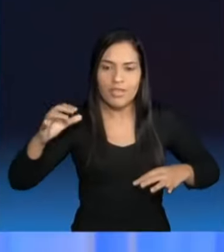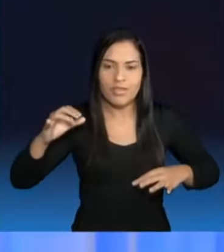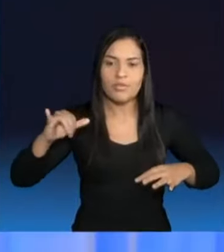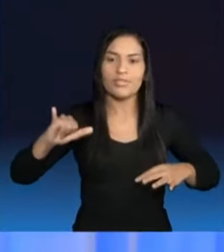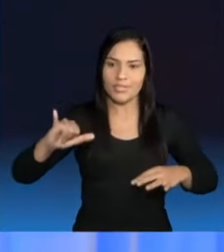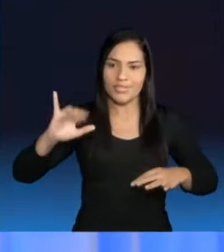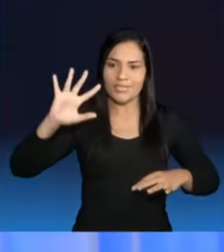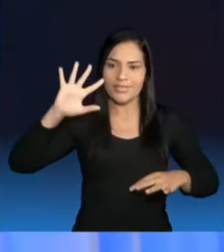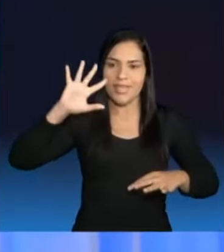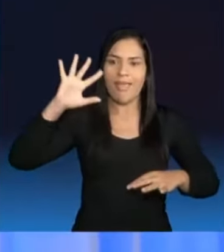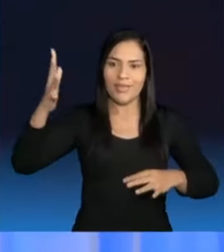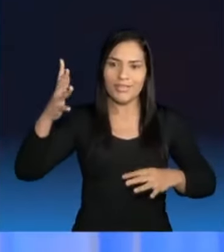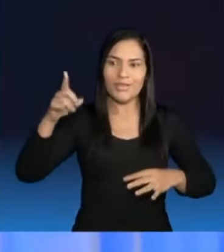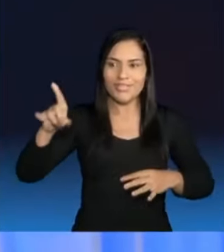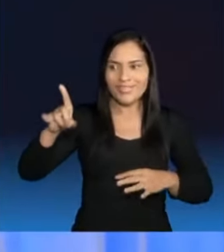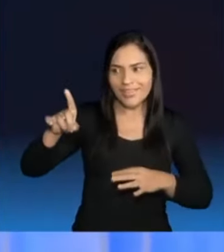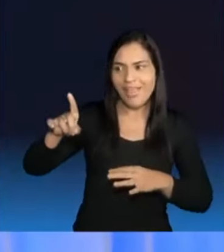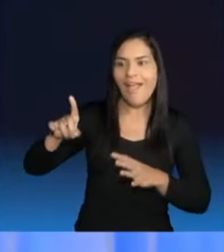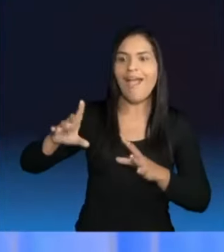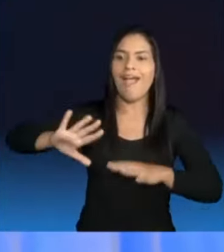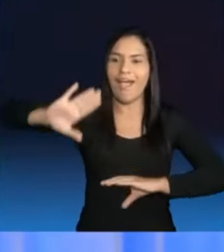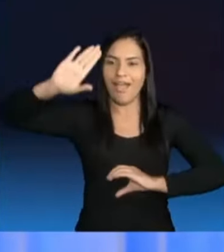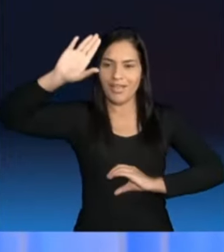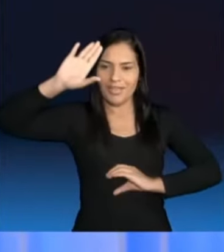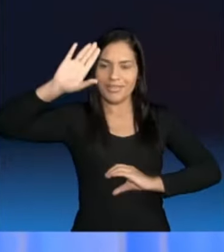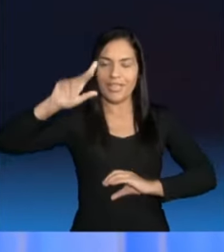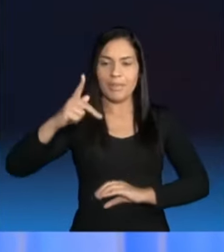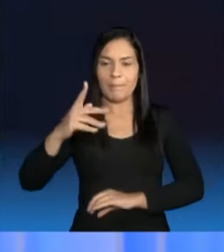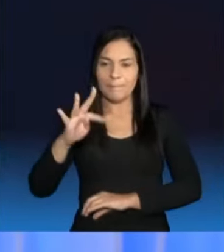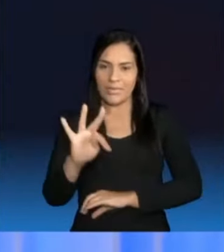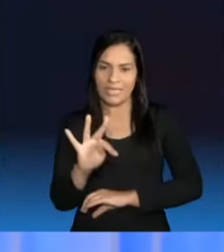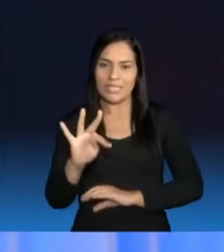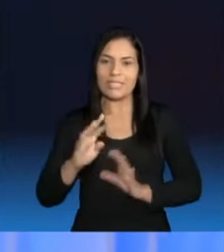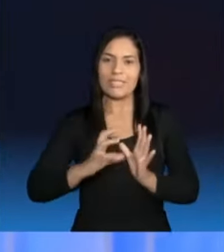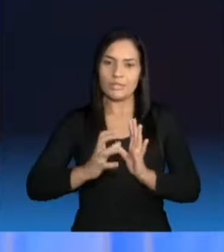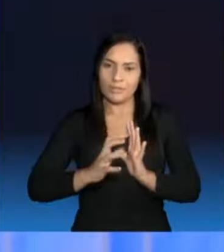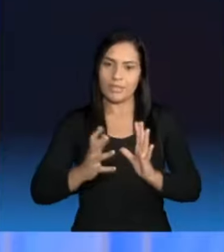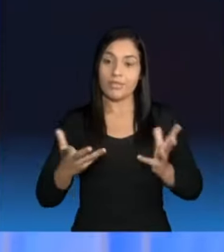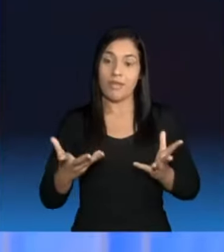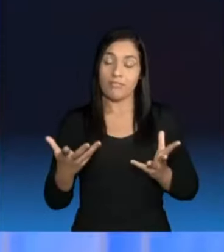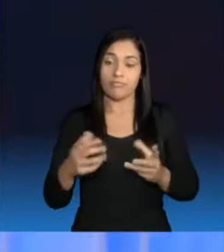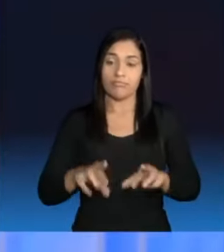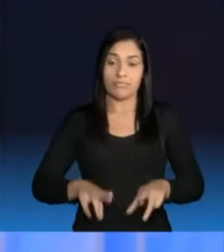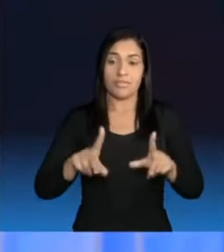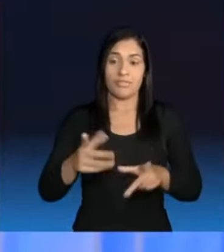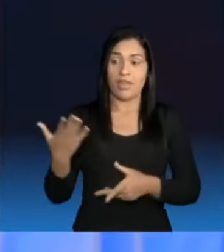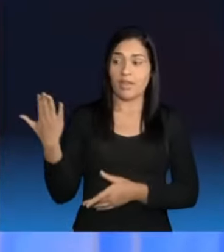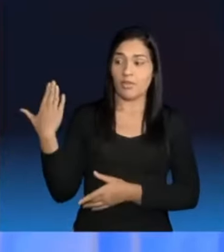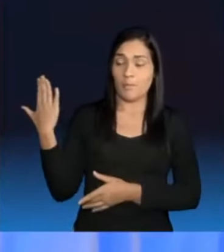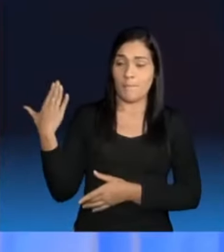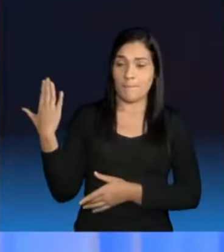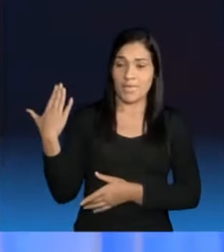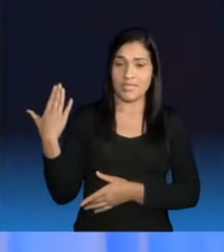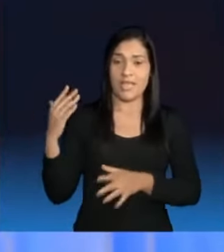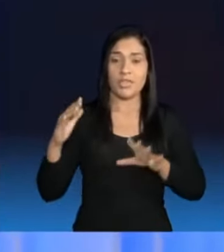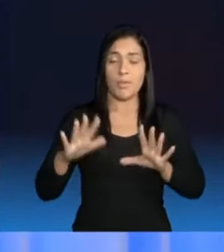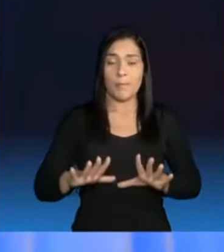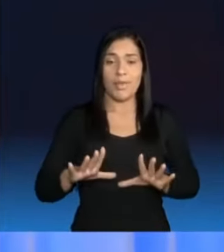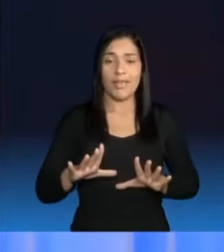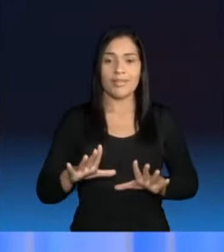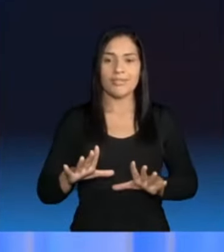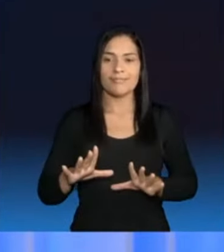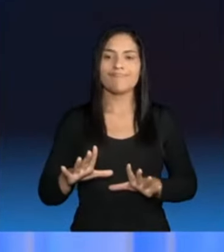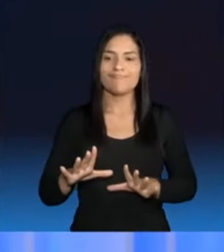PT. Diferente do governo passado, que a governadora Fátima, embora ela não diga, mas recebeu muito